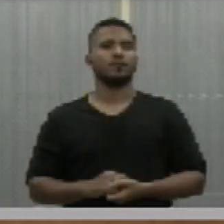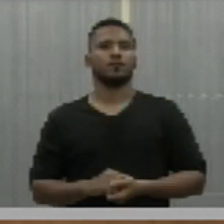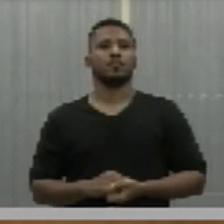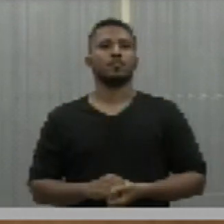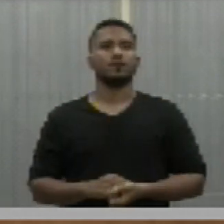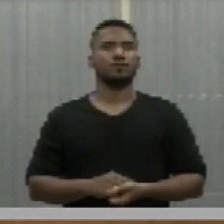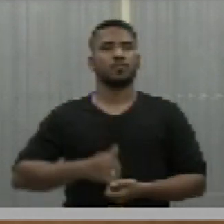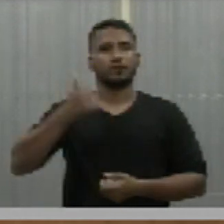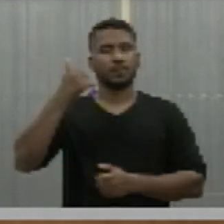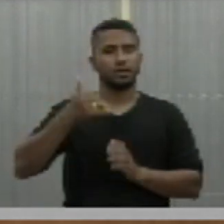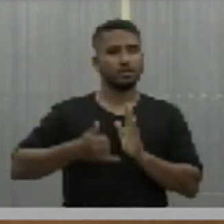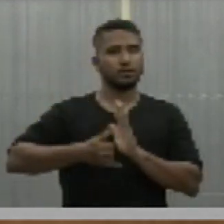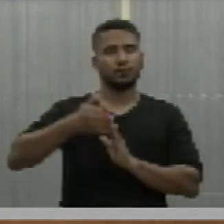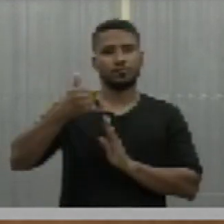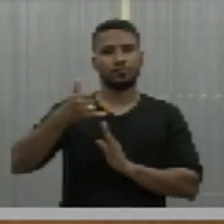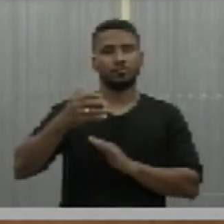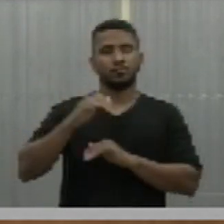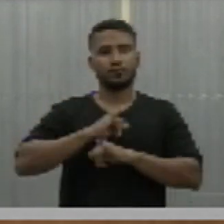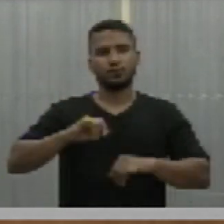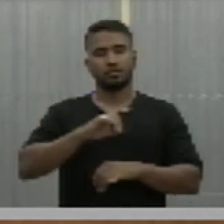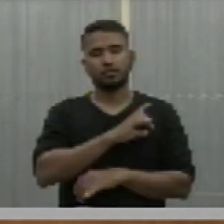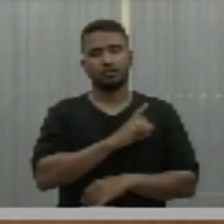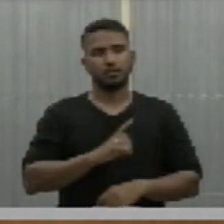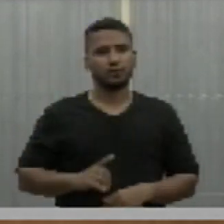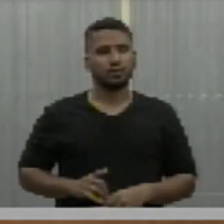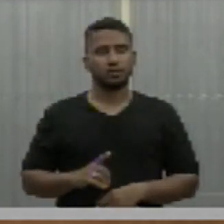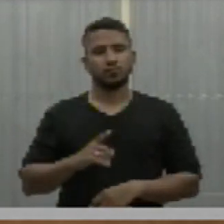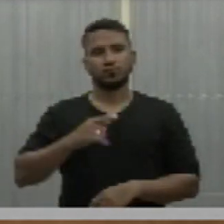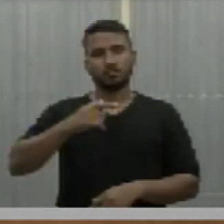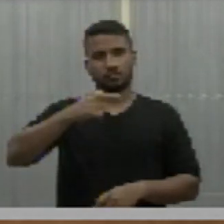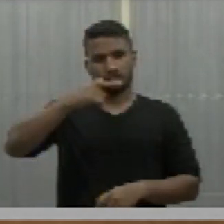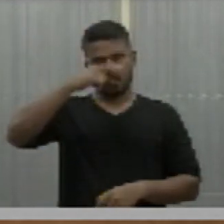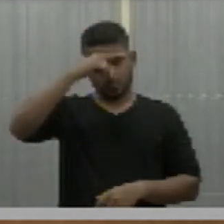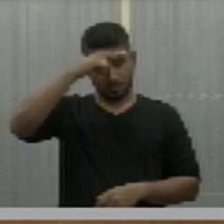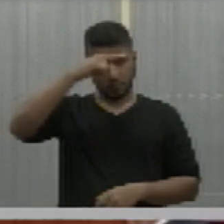Primeiro orador dos pequenos avisos, deputado Aldo Gil.